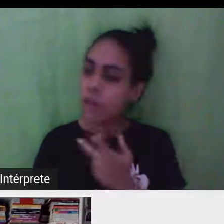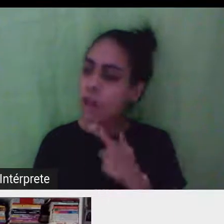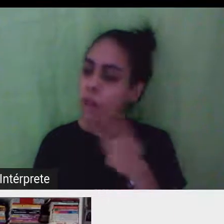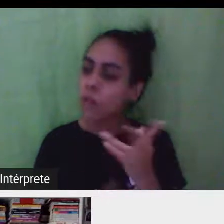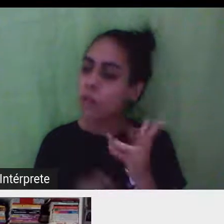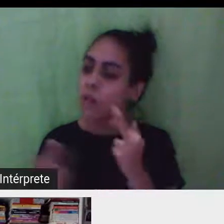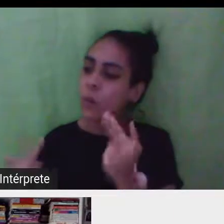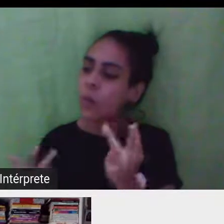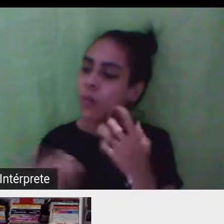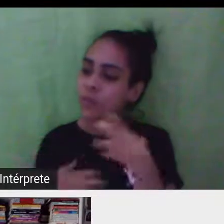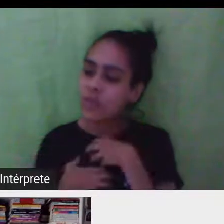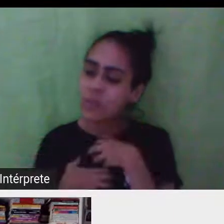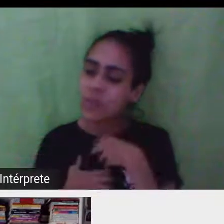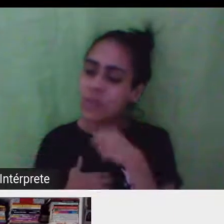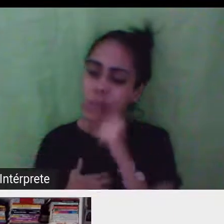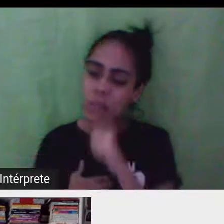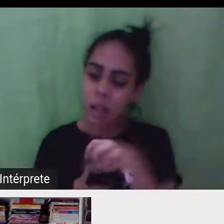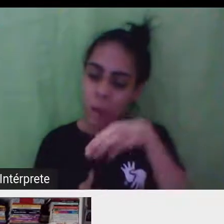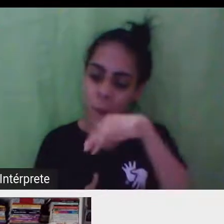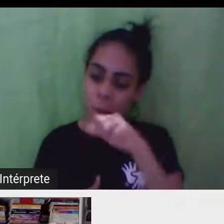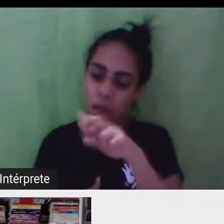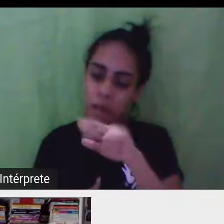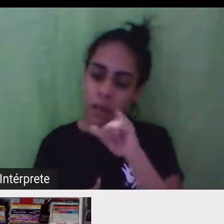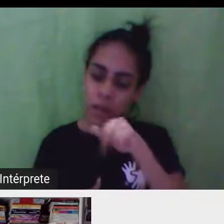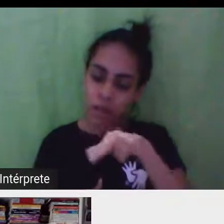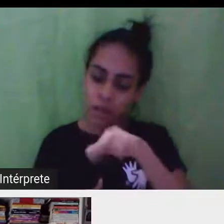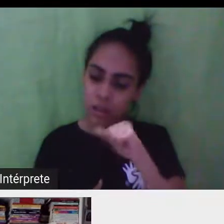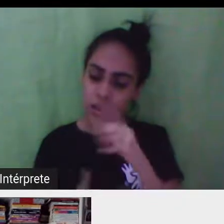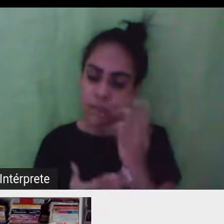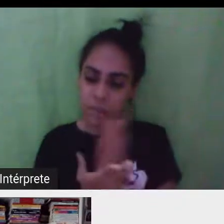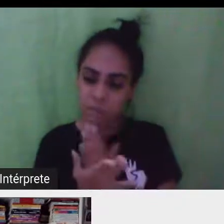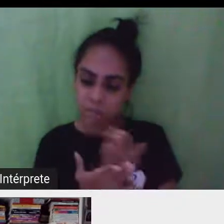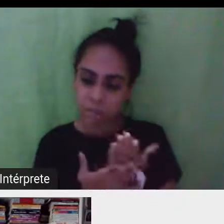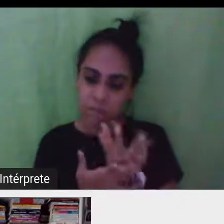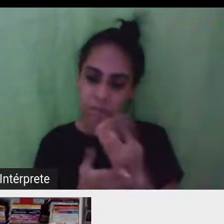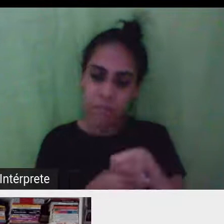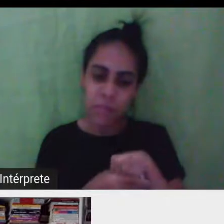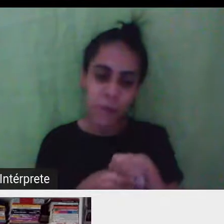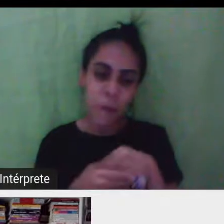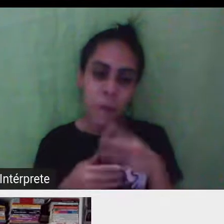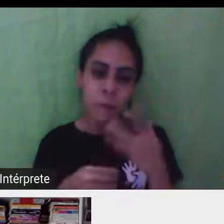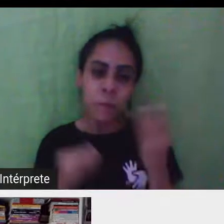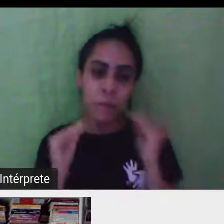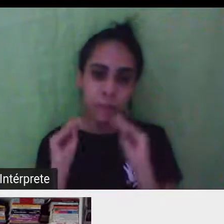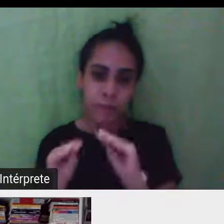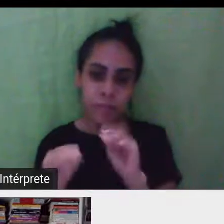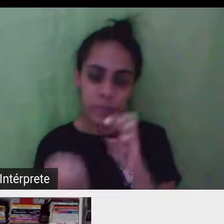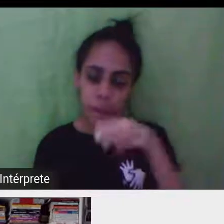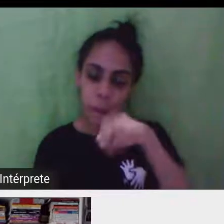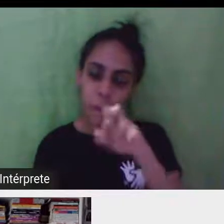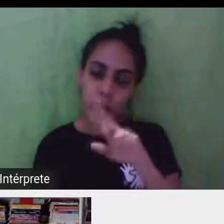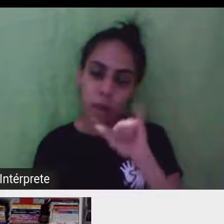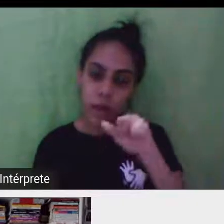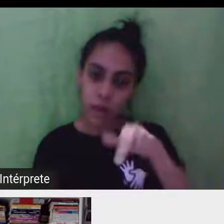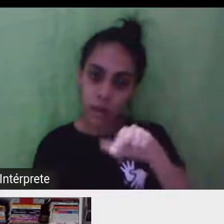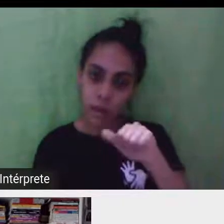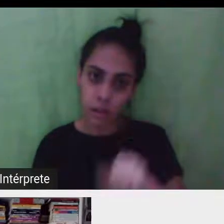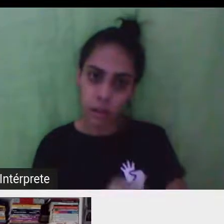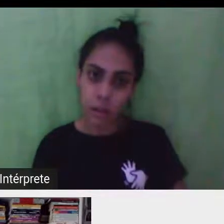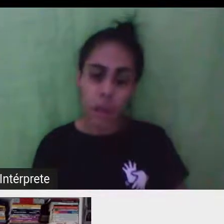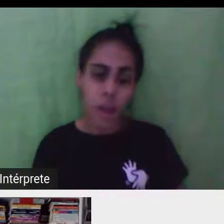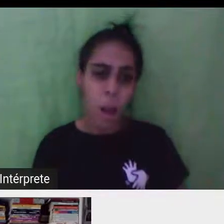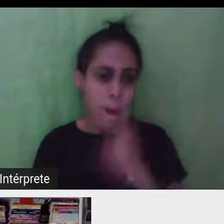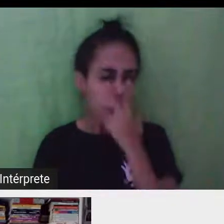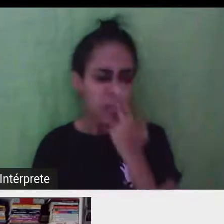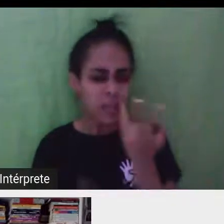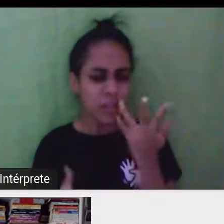Mariana, né? A Mariana conhece os Fanny Quito. Então, beijo, Mariana. Aí, dá um Fanny Quito, gente, me dá um